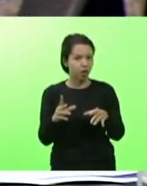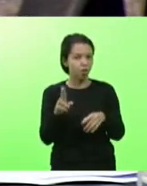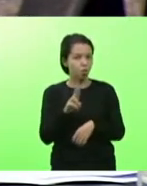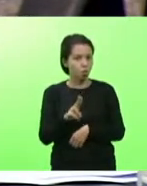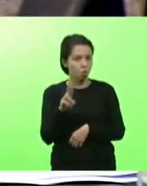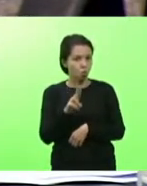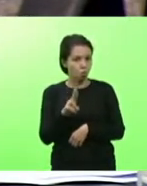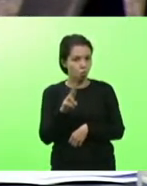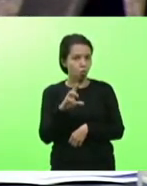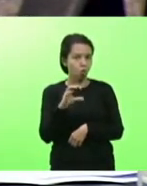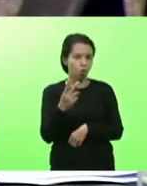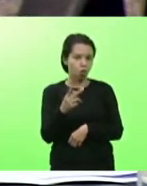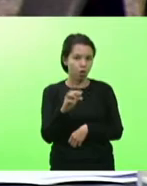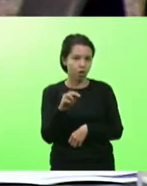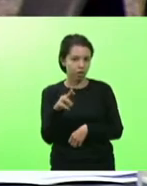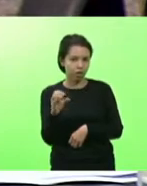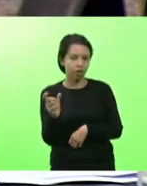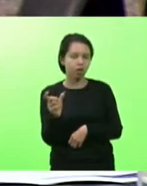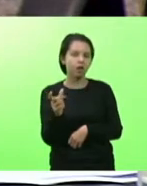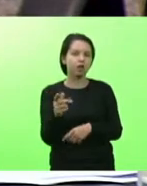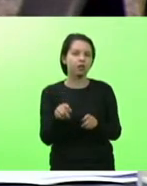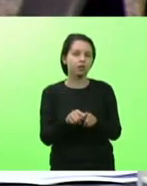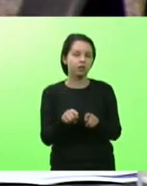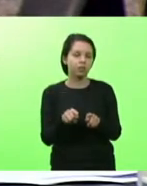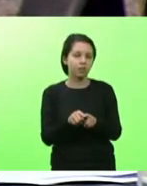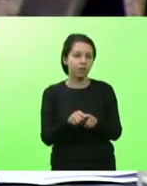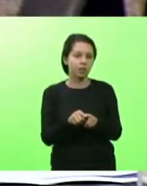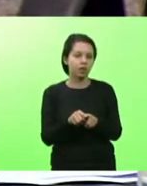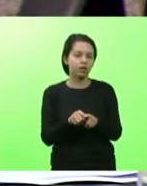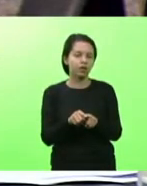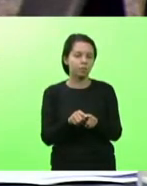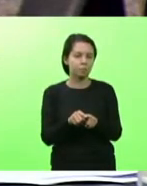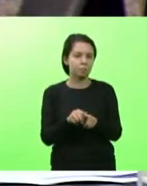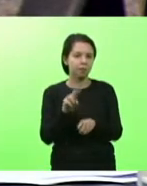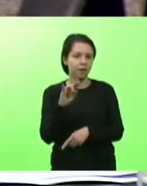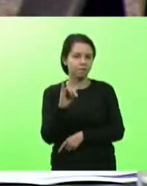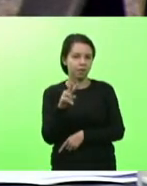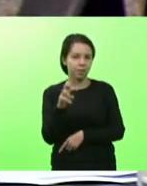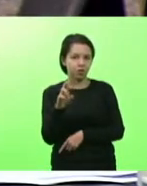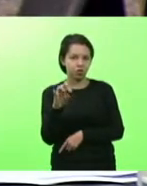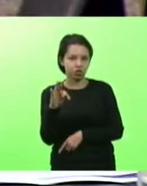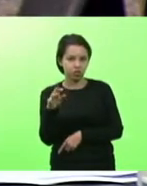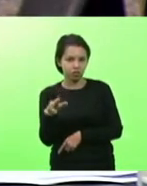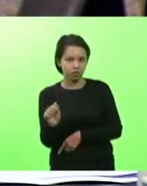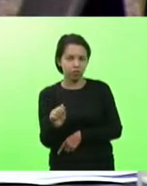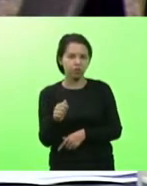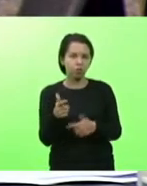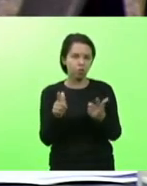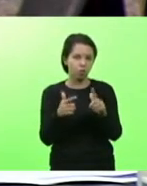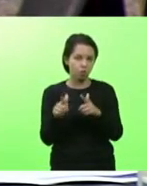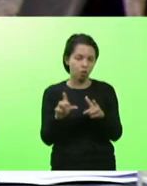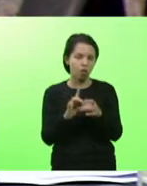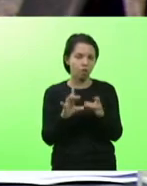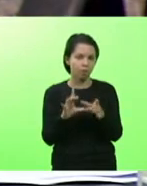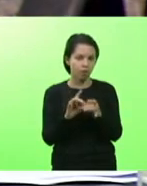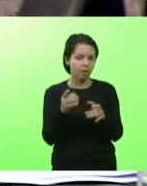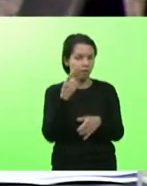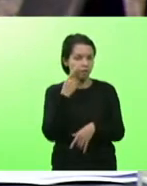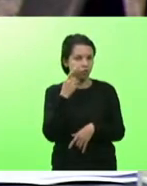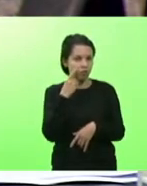ivermectina, da hidroxicloroquina. O aviso está dado e vocês vão ver ali, acompanhem os jornais e vocês veem como isso vai